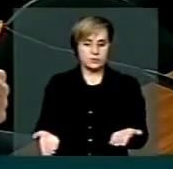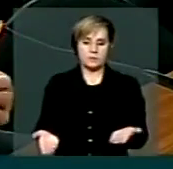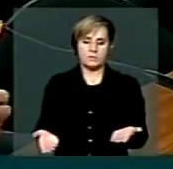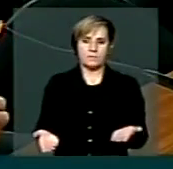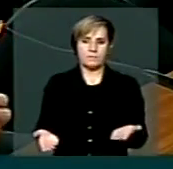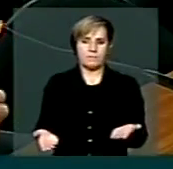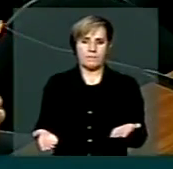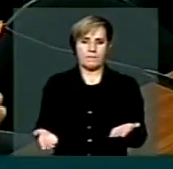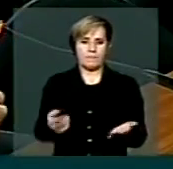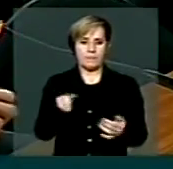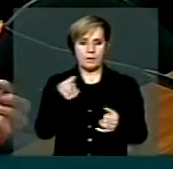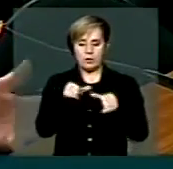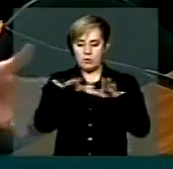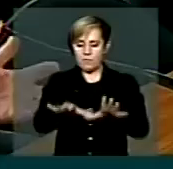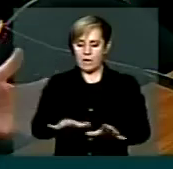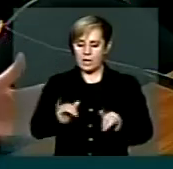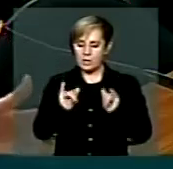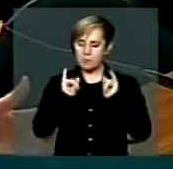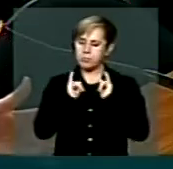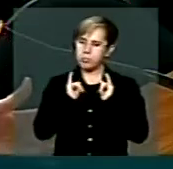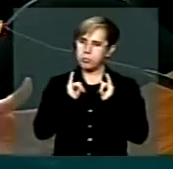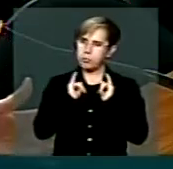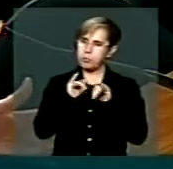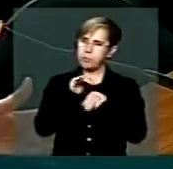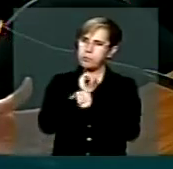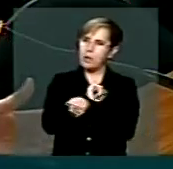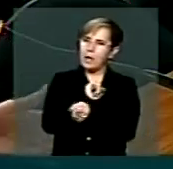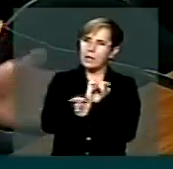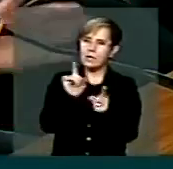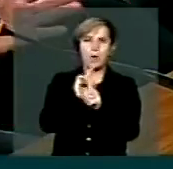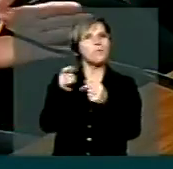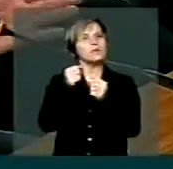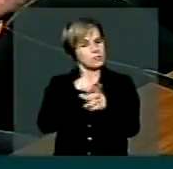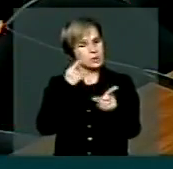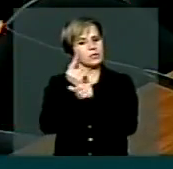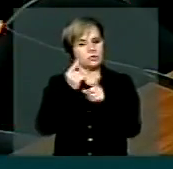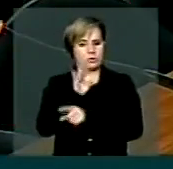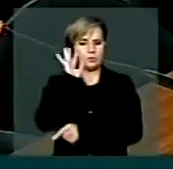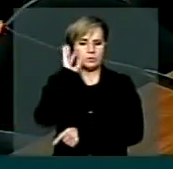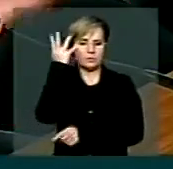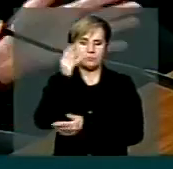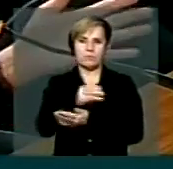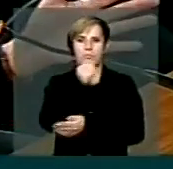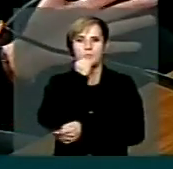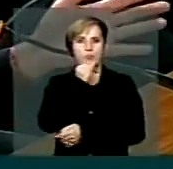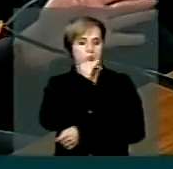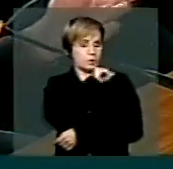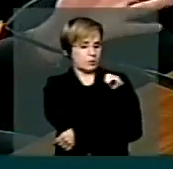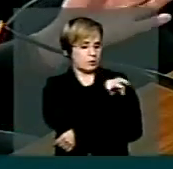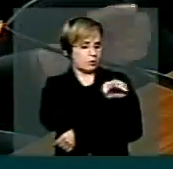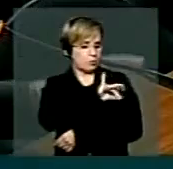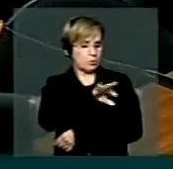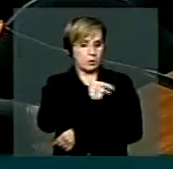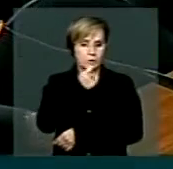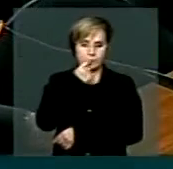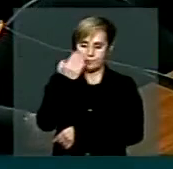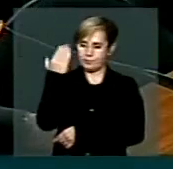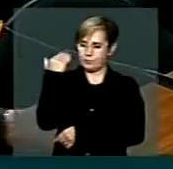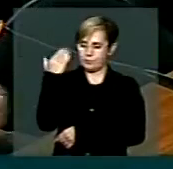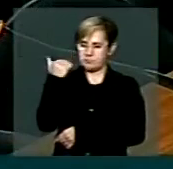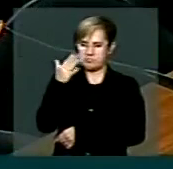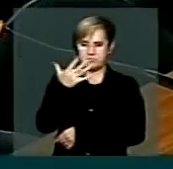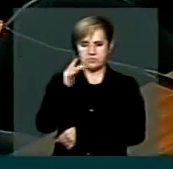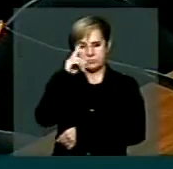nós não podemos ficar aqui de braços cruzados, precisamos encontrar uma saída. Por exemplo, o Rio de Janeiro, agora, recentemente, há uns 12 dias,